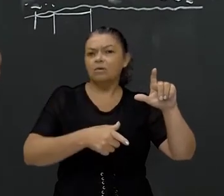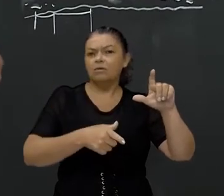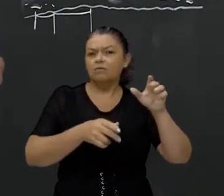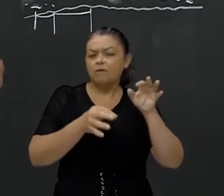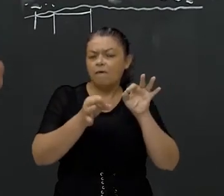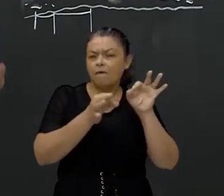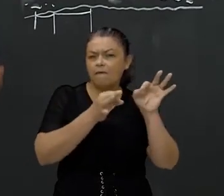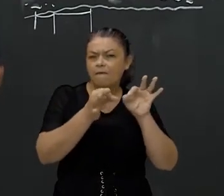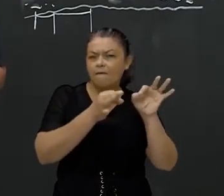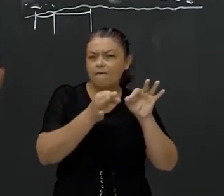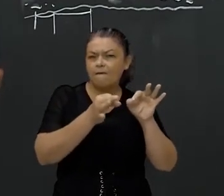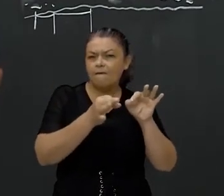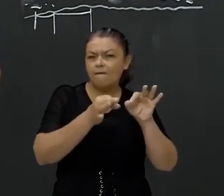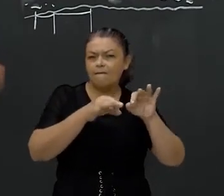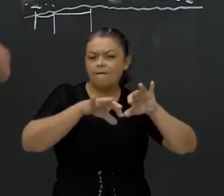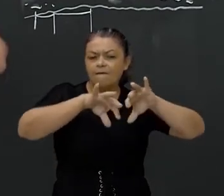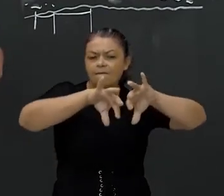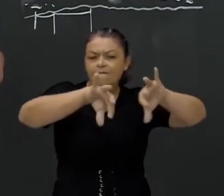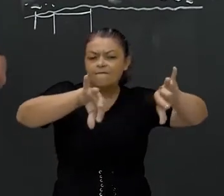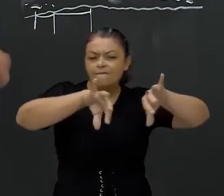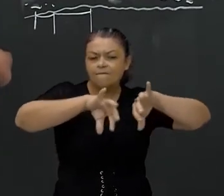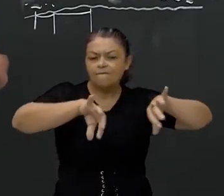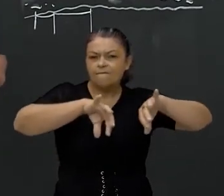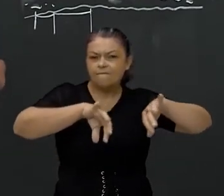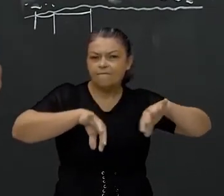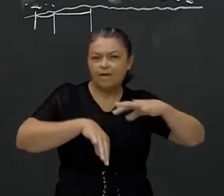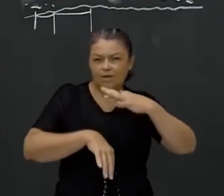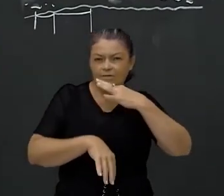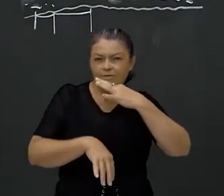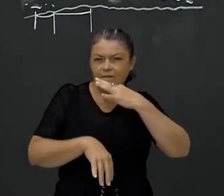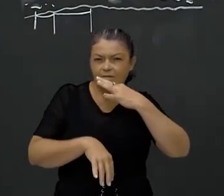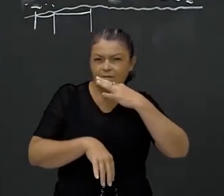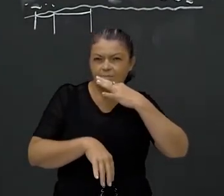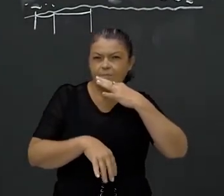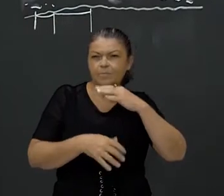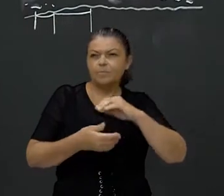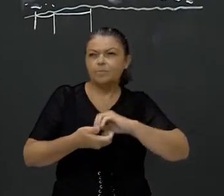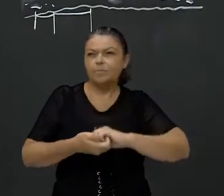organizadinhos, separadinhos. Sabe uma mega popular?